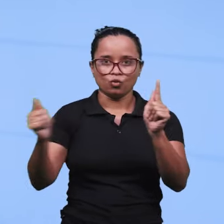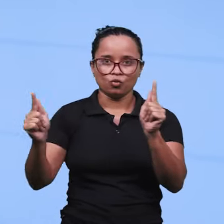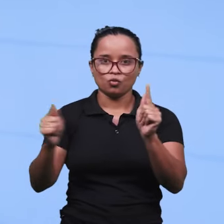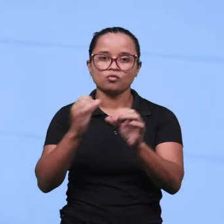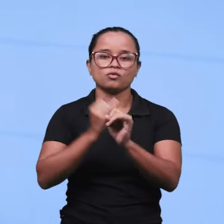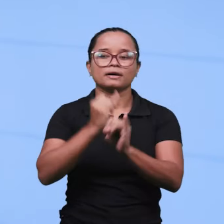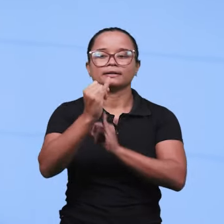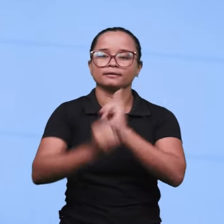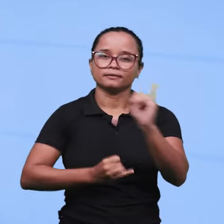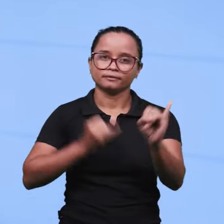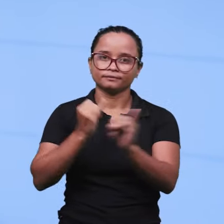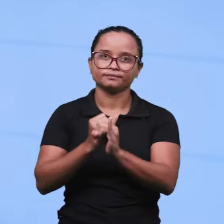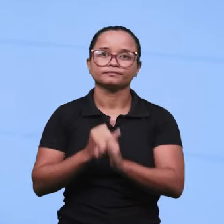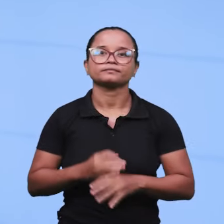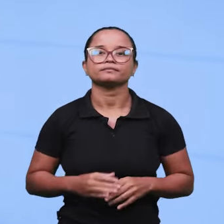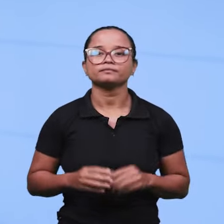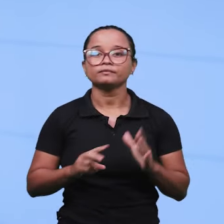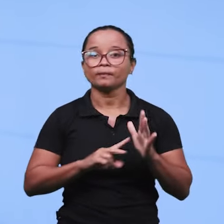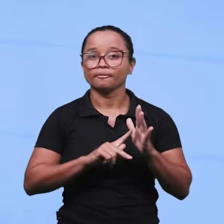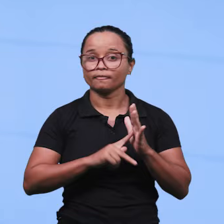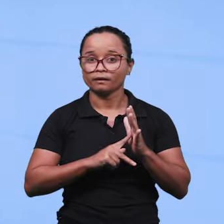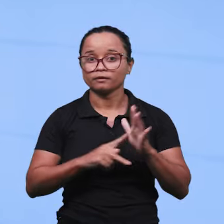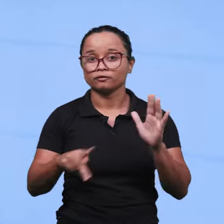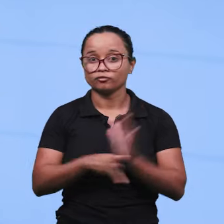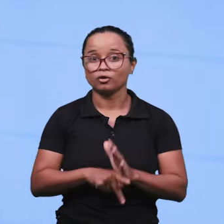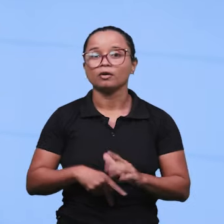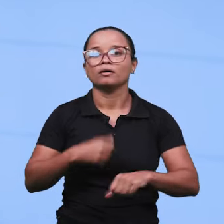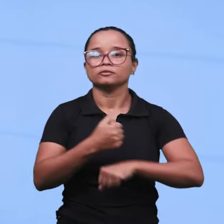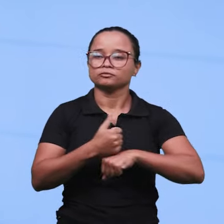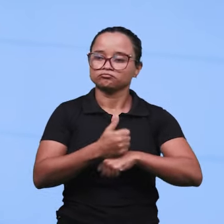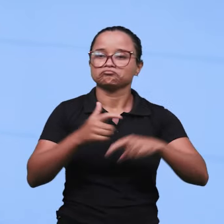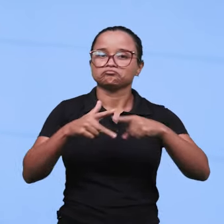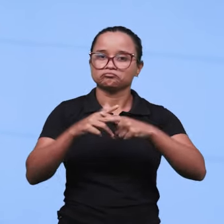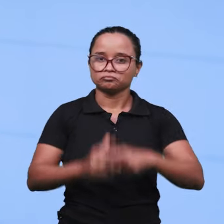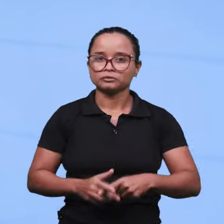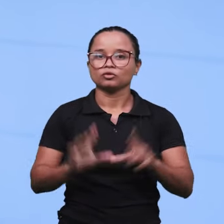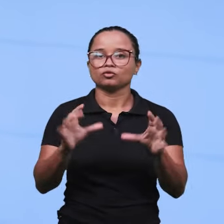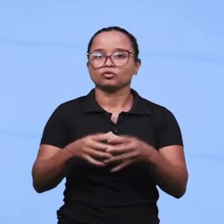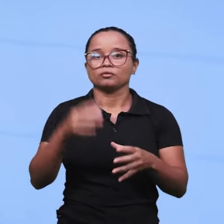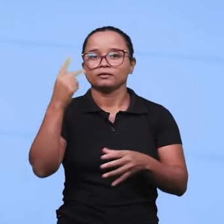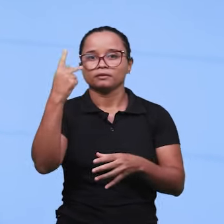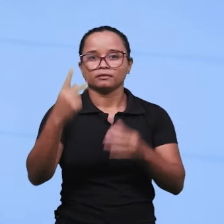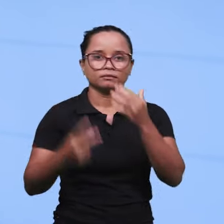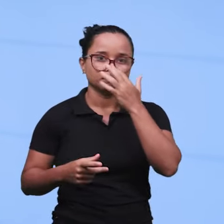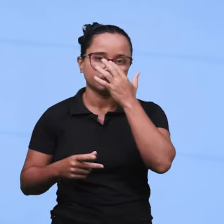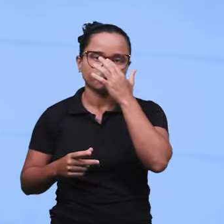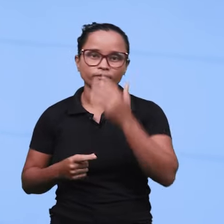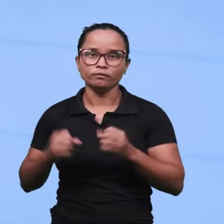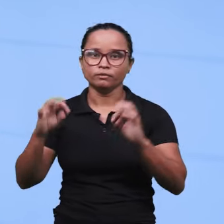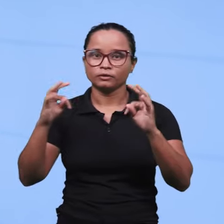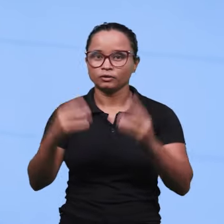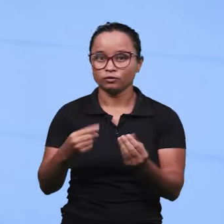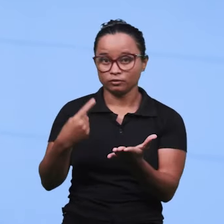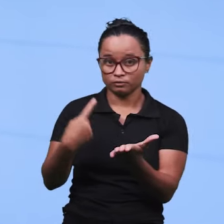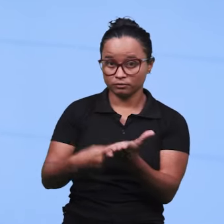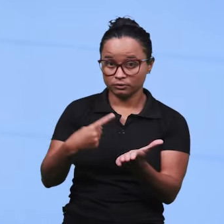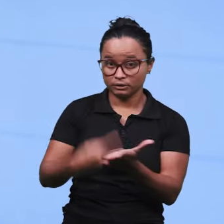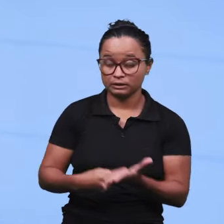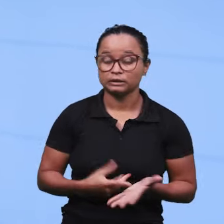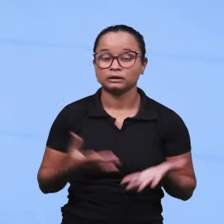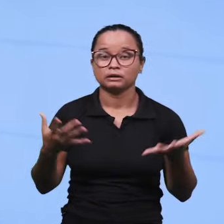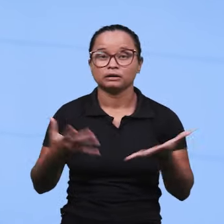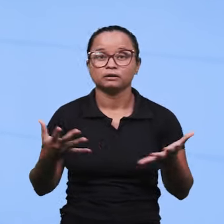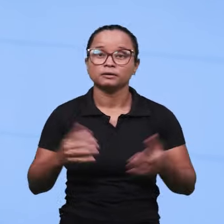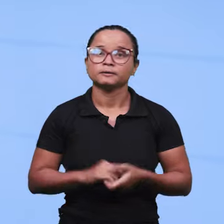procurar na internet o sindicato do mecânico, da sua categoria. Vai estar lá todos os acordos, convenções atualizados,